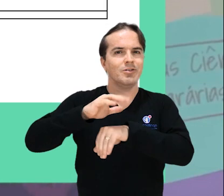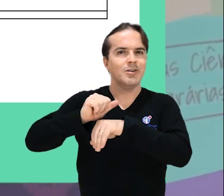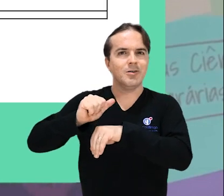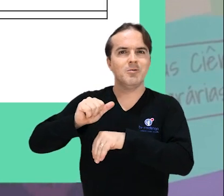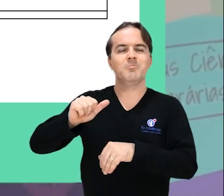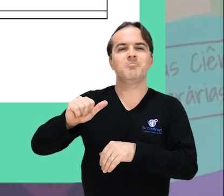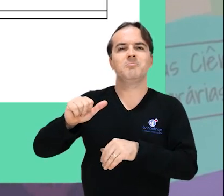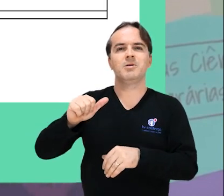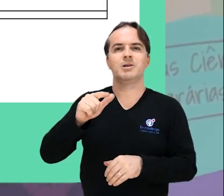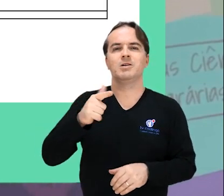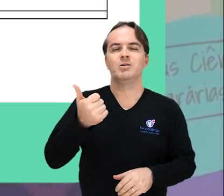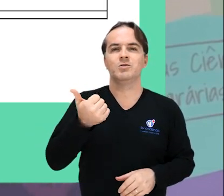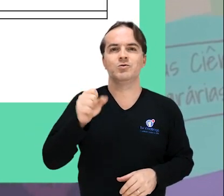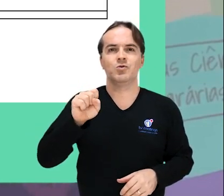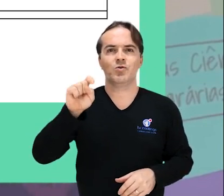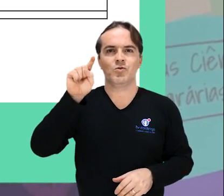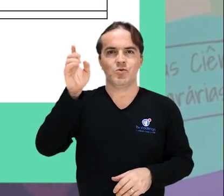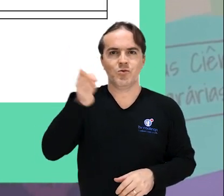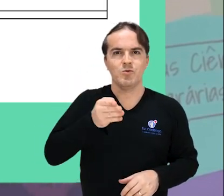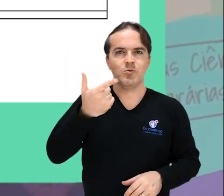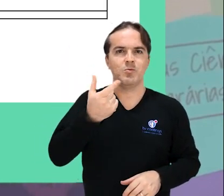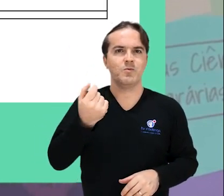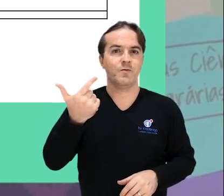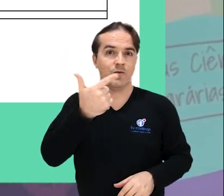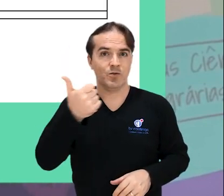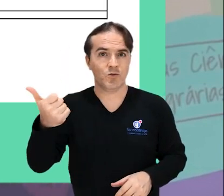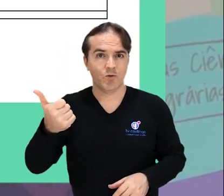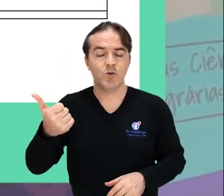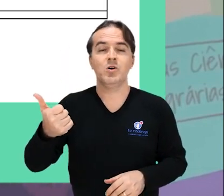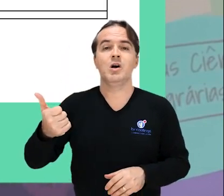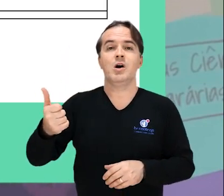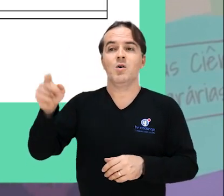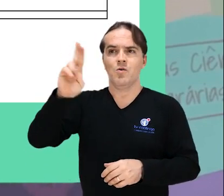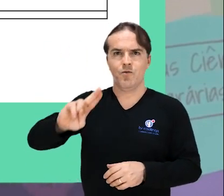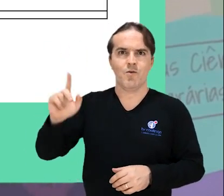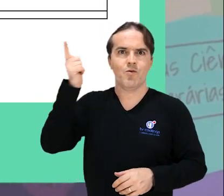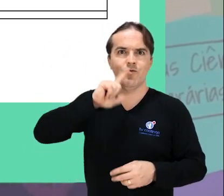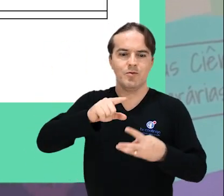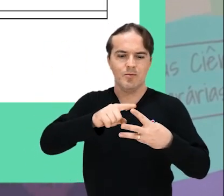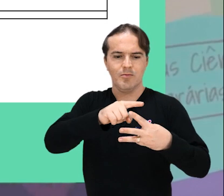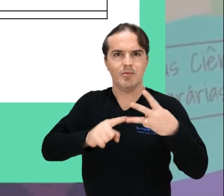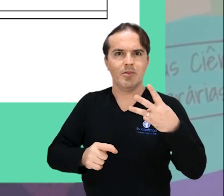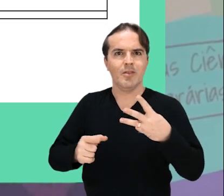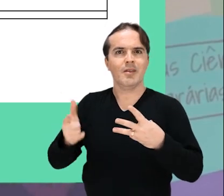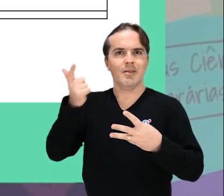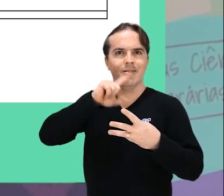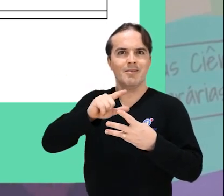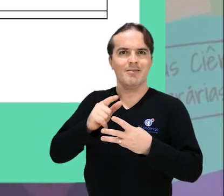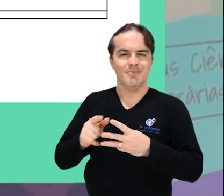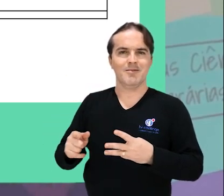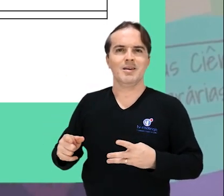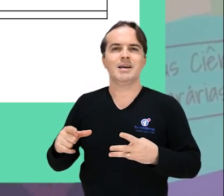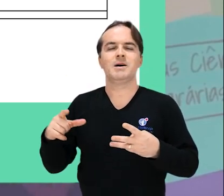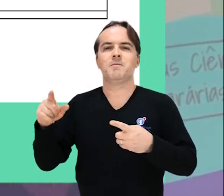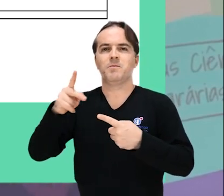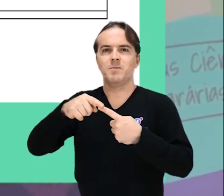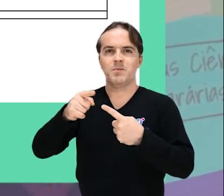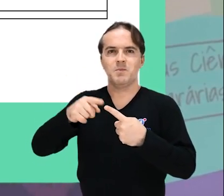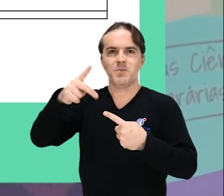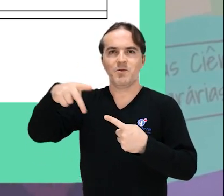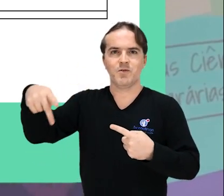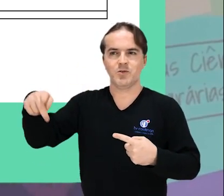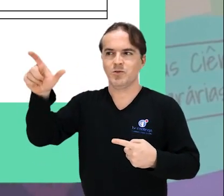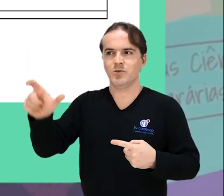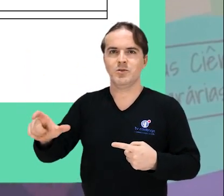18 de 2021. A Univasf teve três projetos contemplados através dos professores